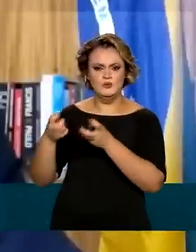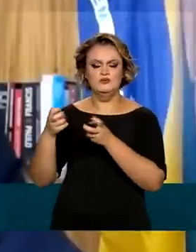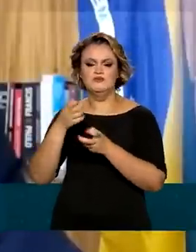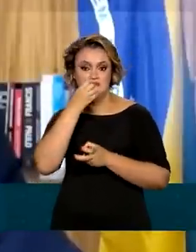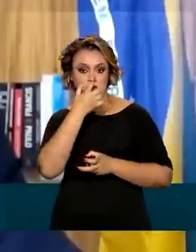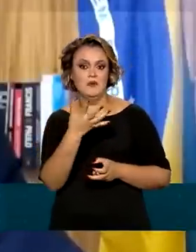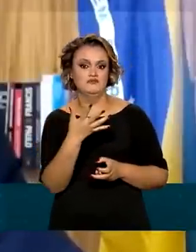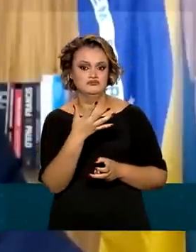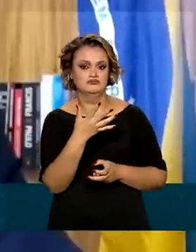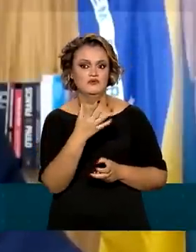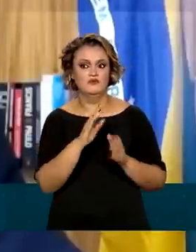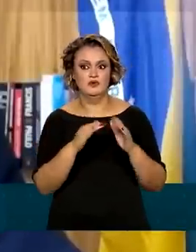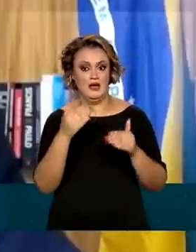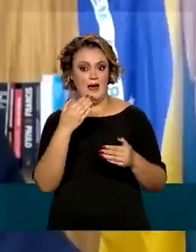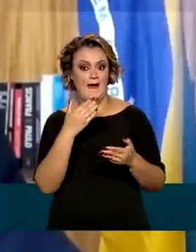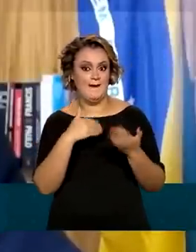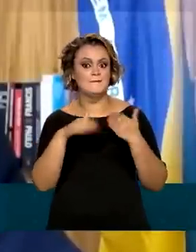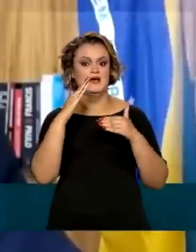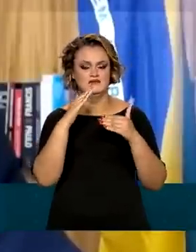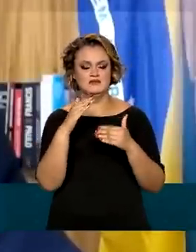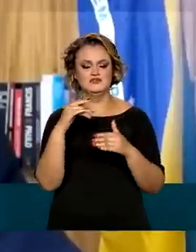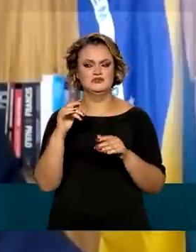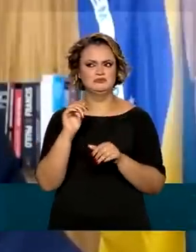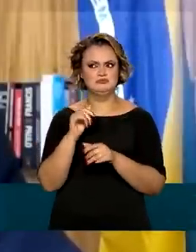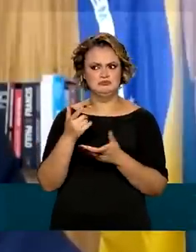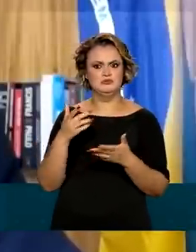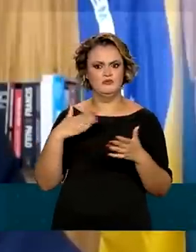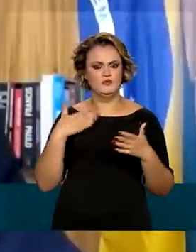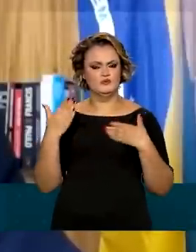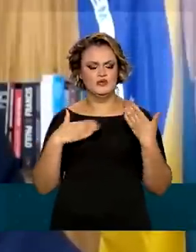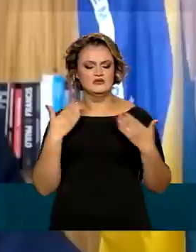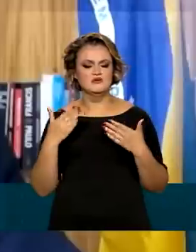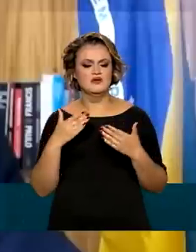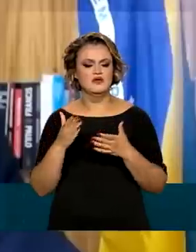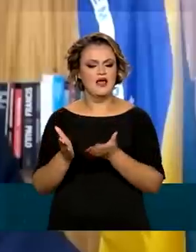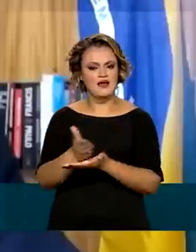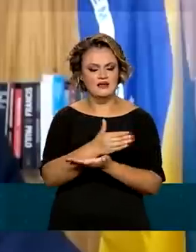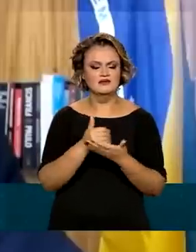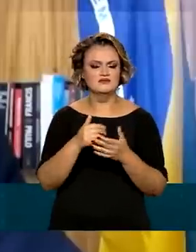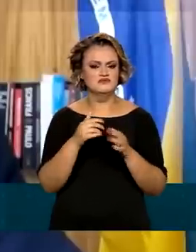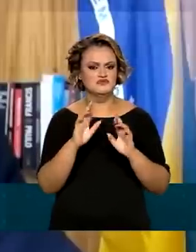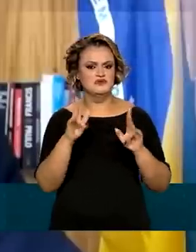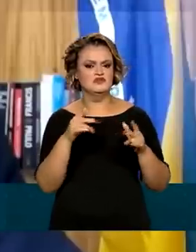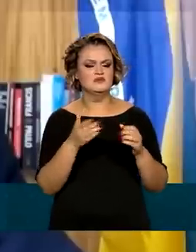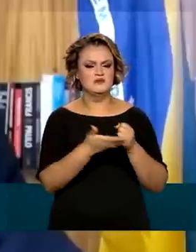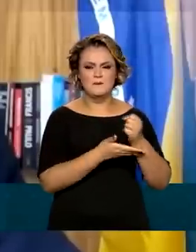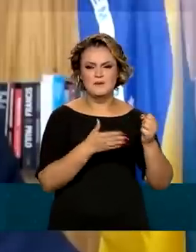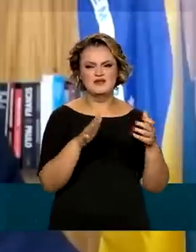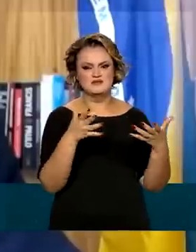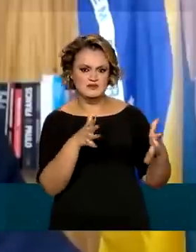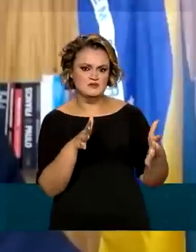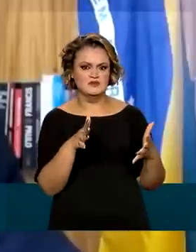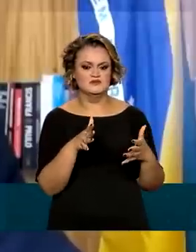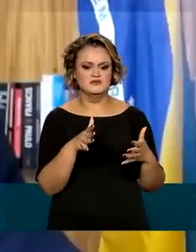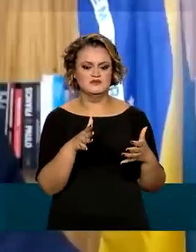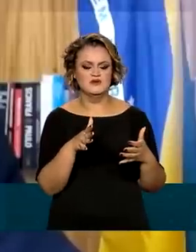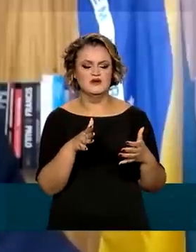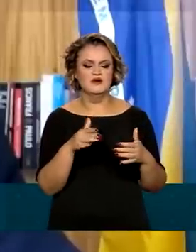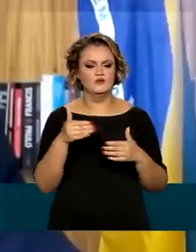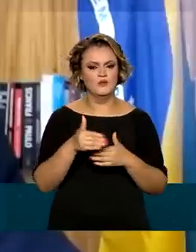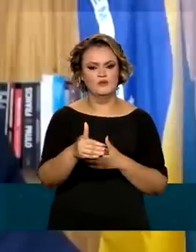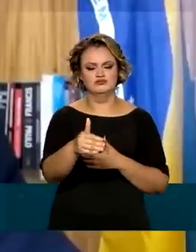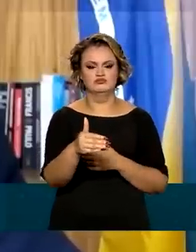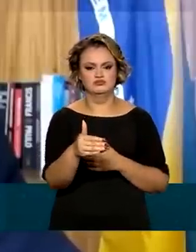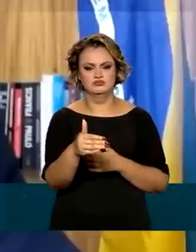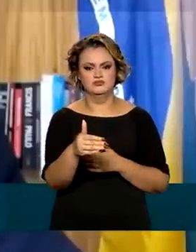do que estava previsto e acima da arrecadação feita em bases estimadas ao longo